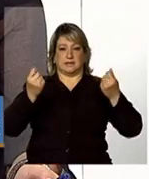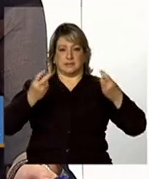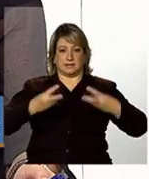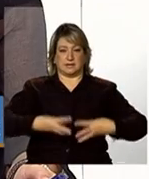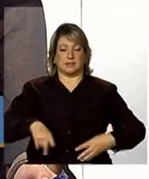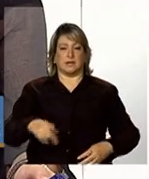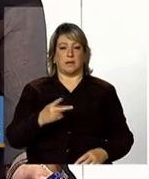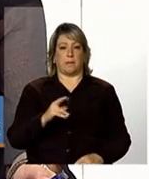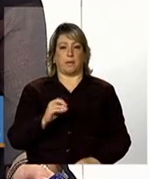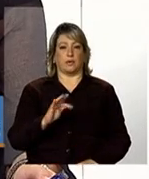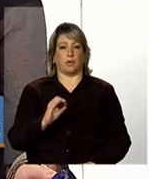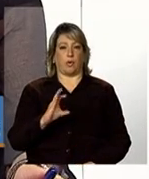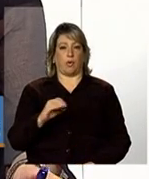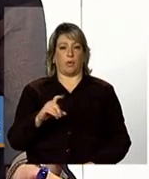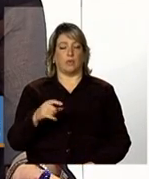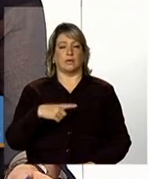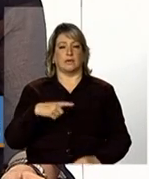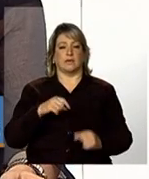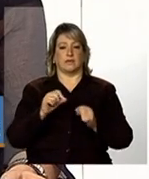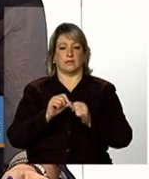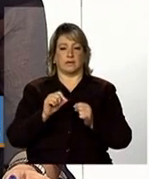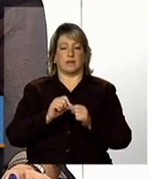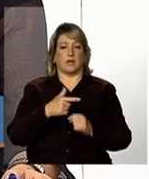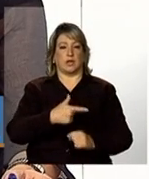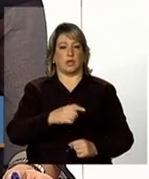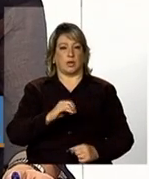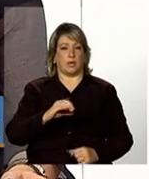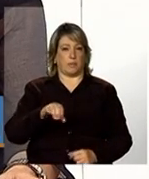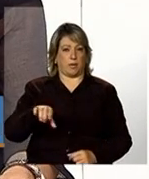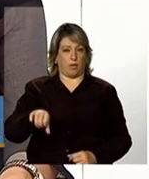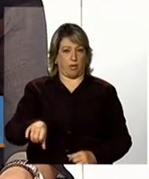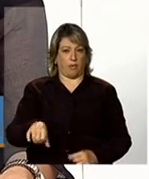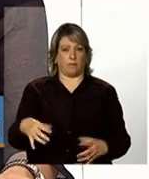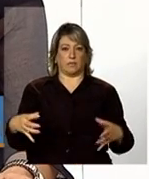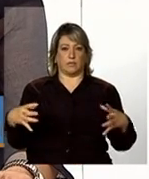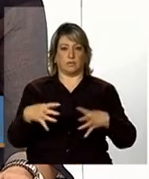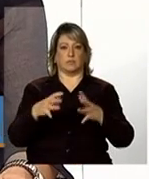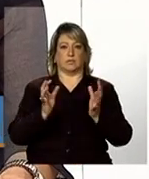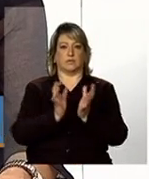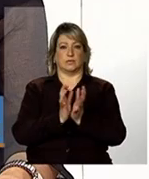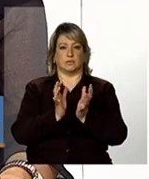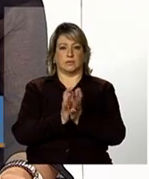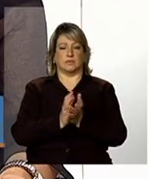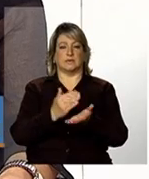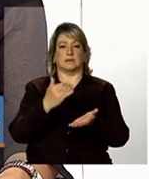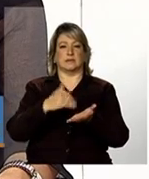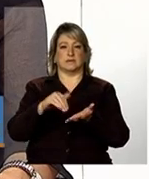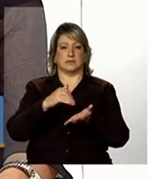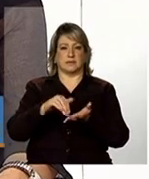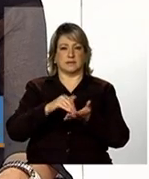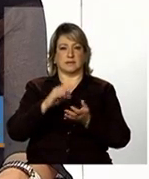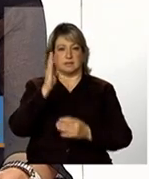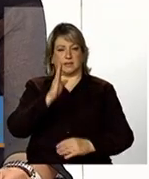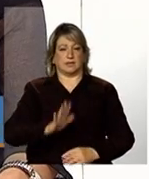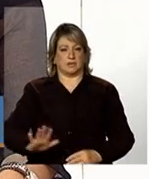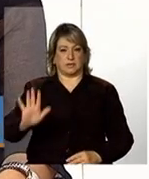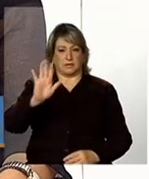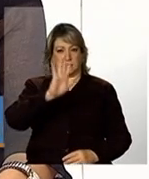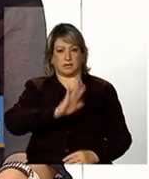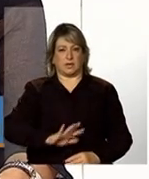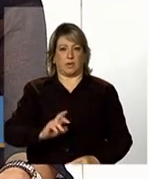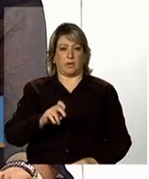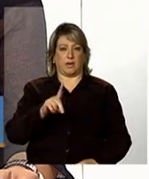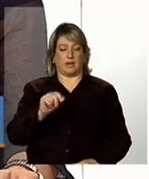protocolo ele foi elaborado em 2009 em conjunto pelas secretarias nacional de renda e de